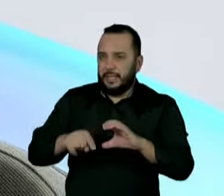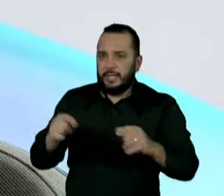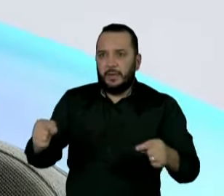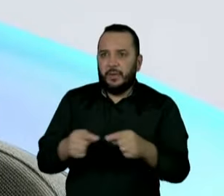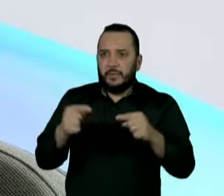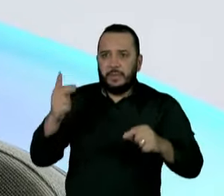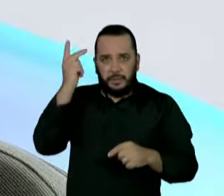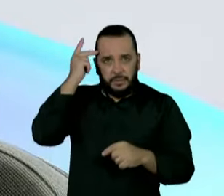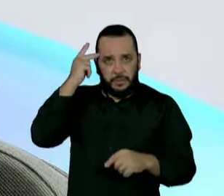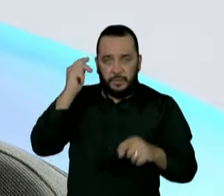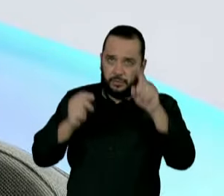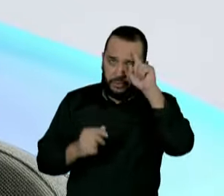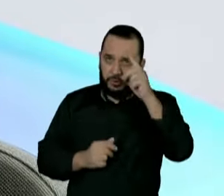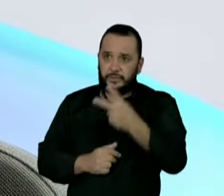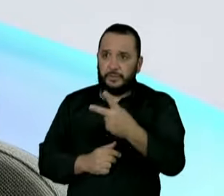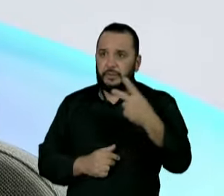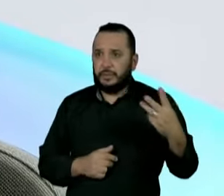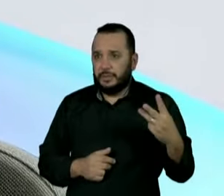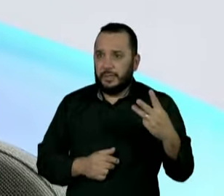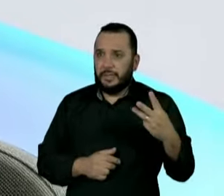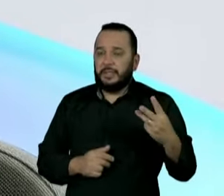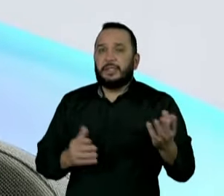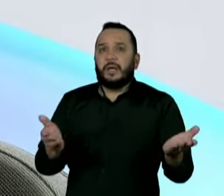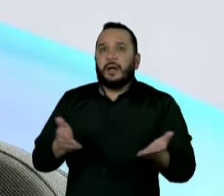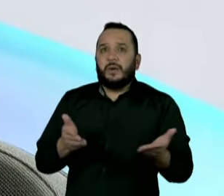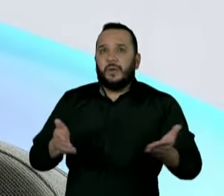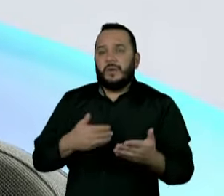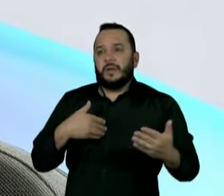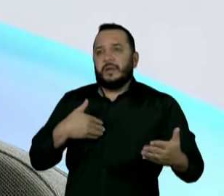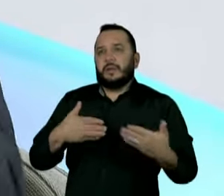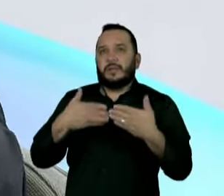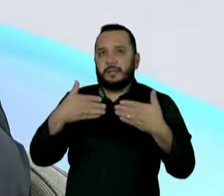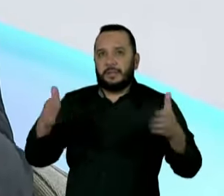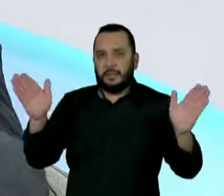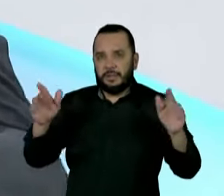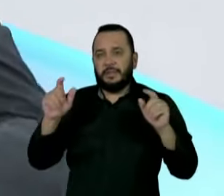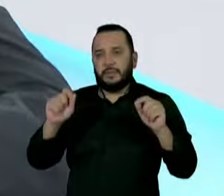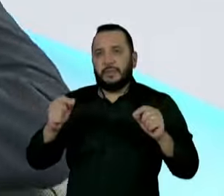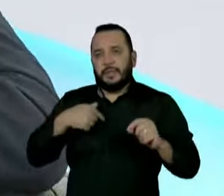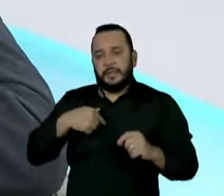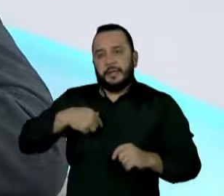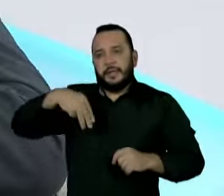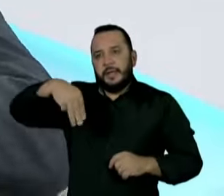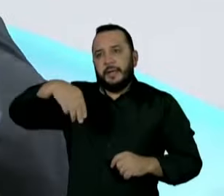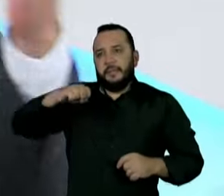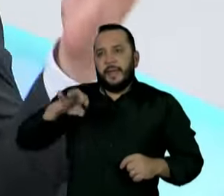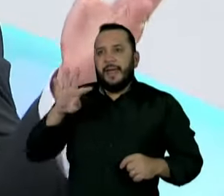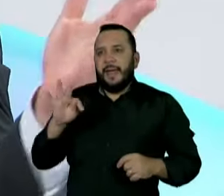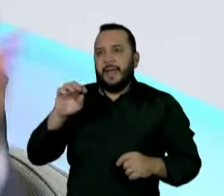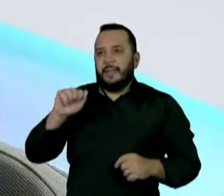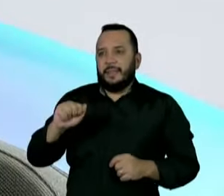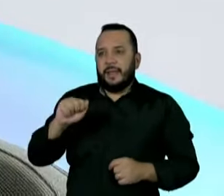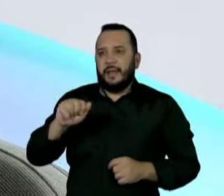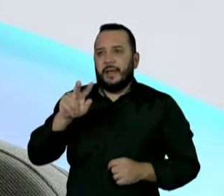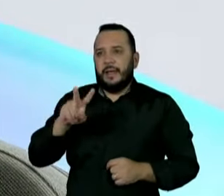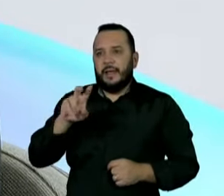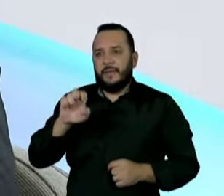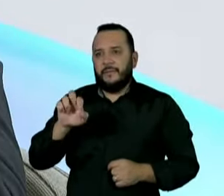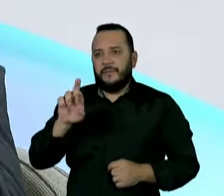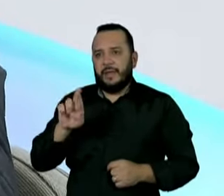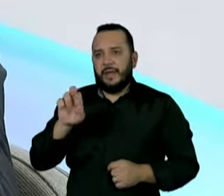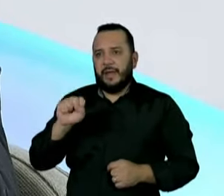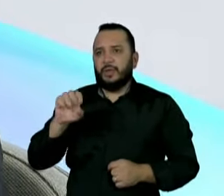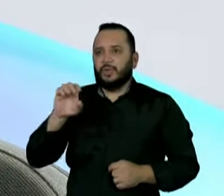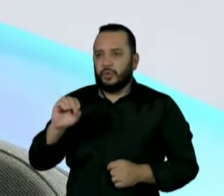Dia 23 agora, essa semana, estou lançando a campanha no metaverso, que é uma novidade em campanhas eleitorais.